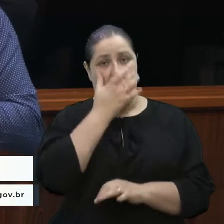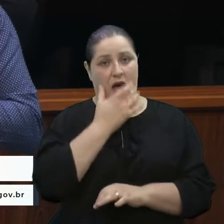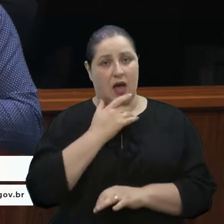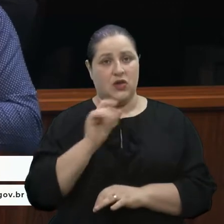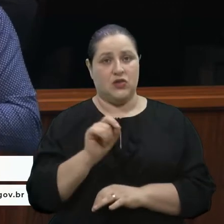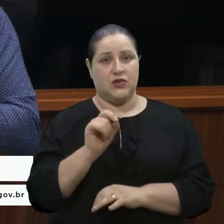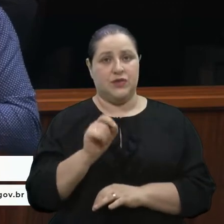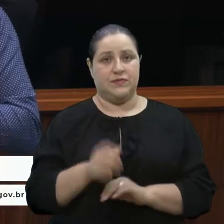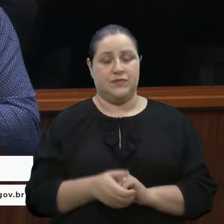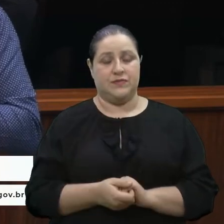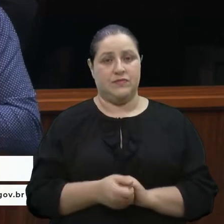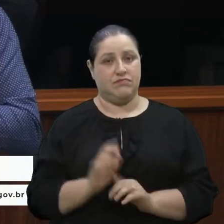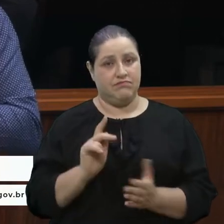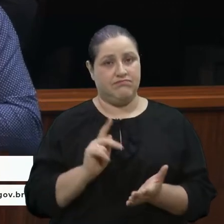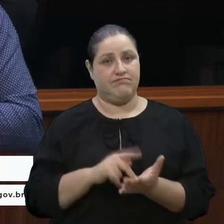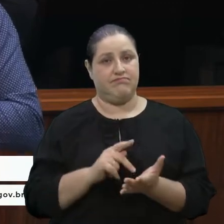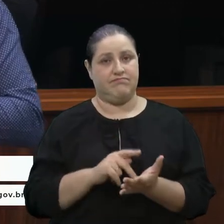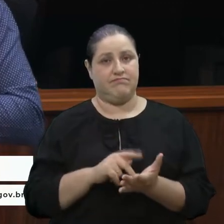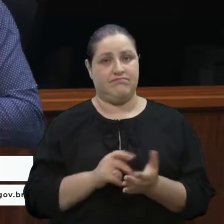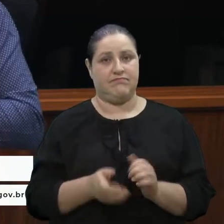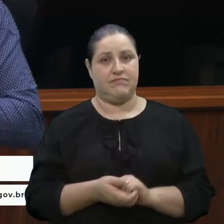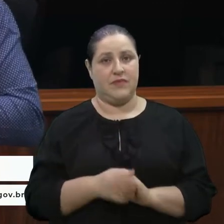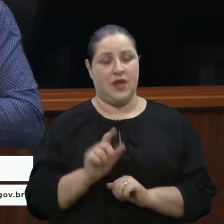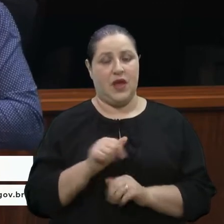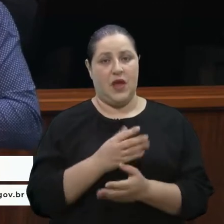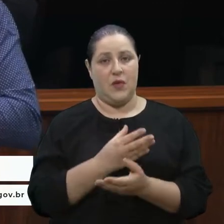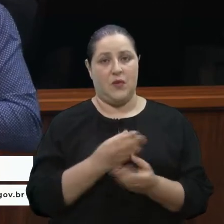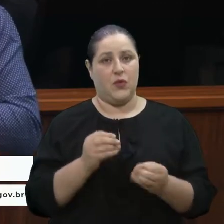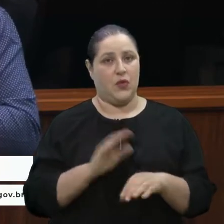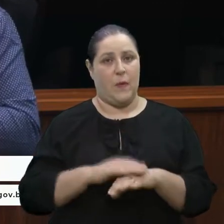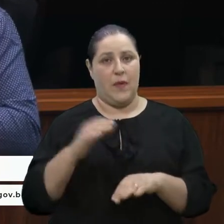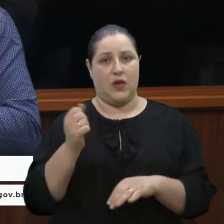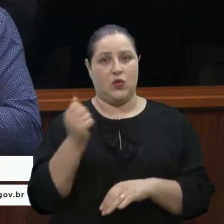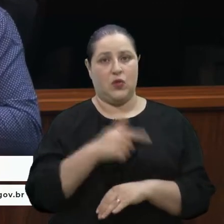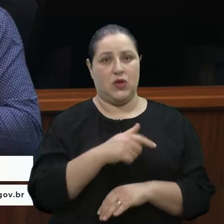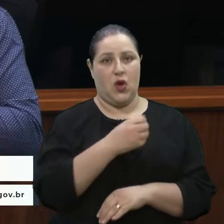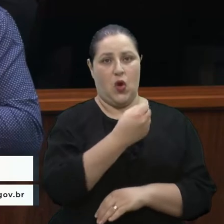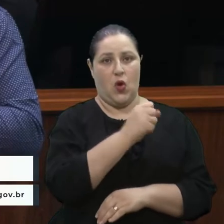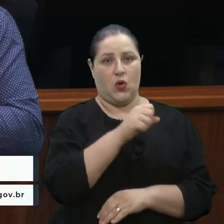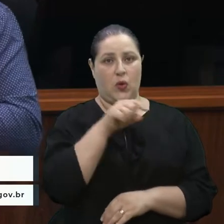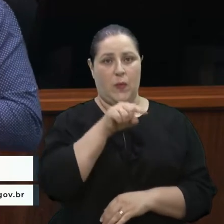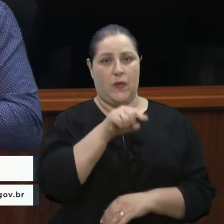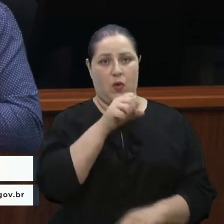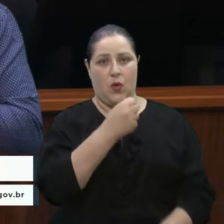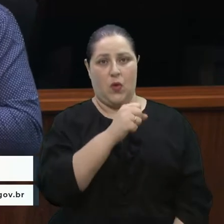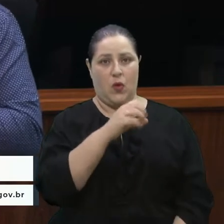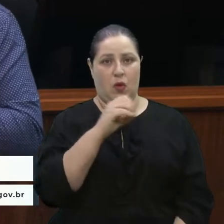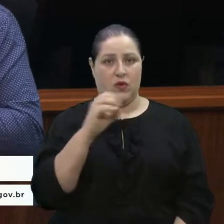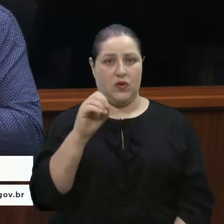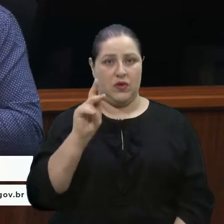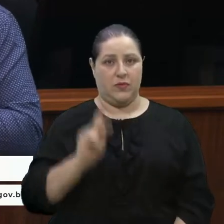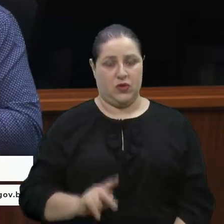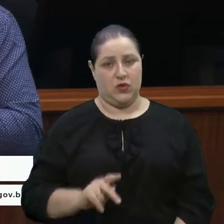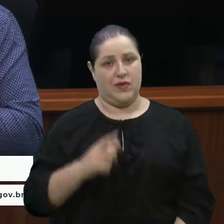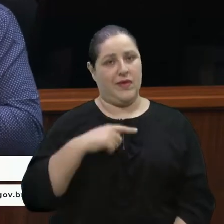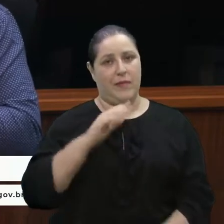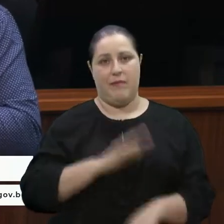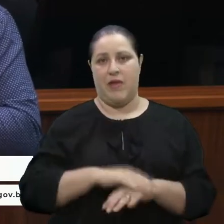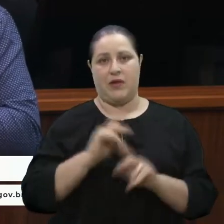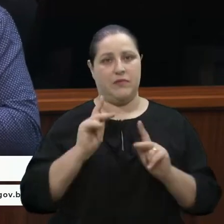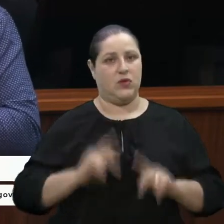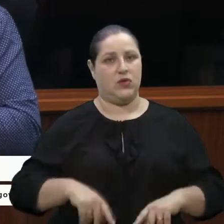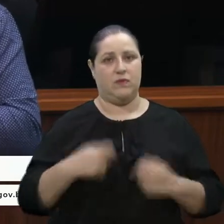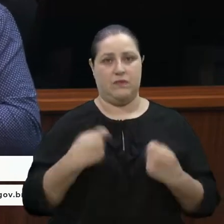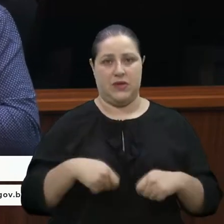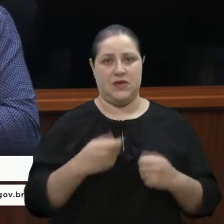na realidade, é muito mais do que 8.800 pessoas. Tem muito mais gente precisando ser